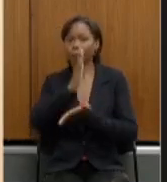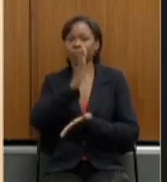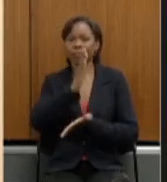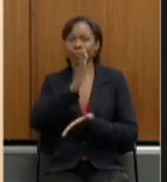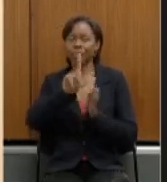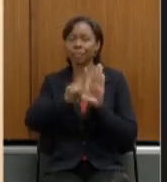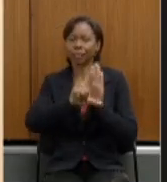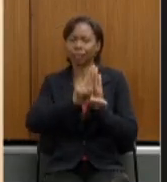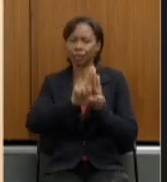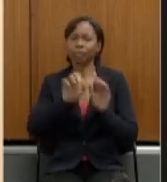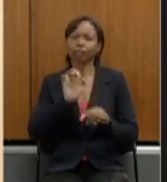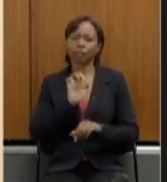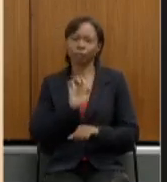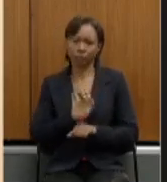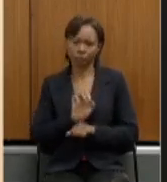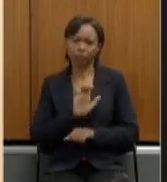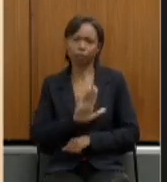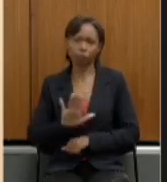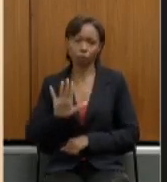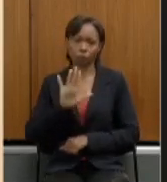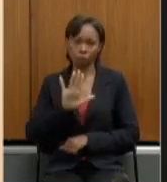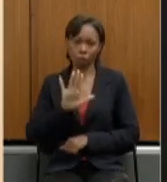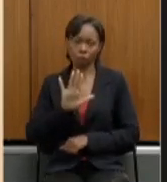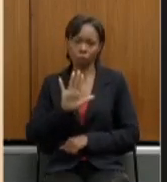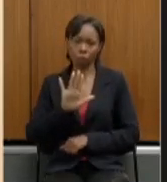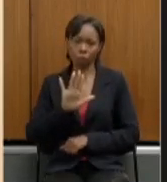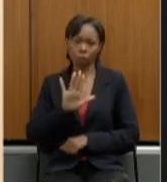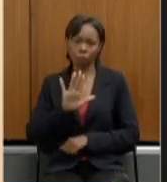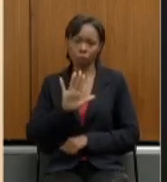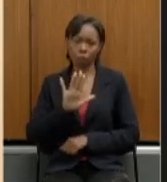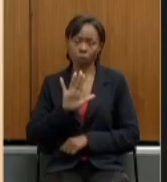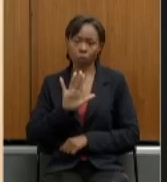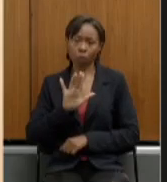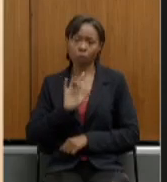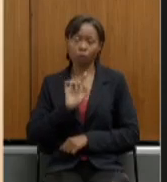que ao mesmo tempo